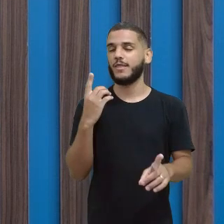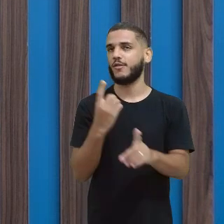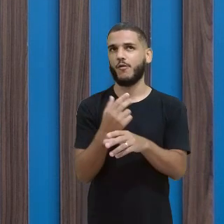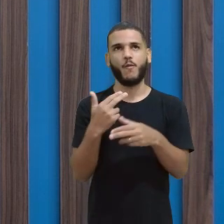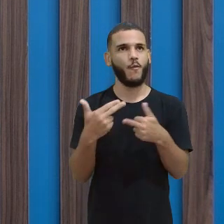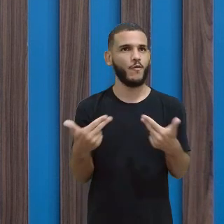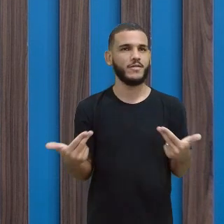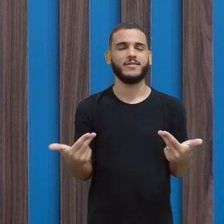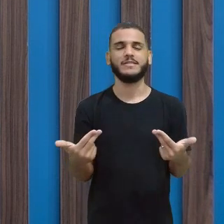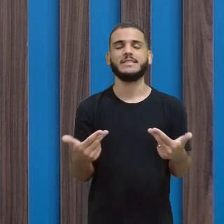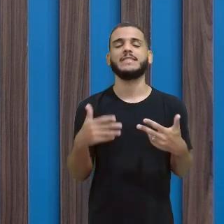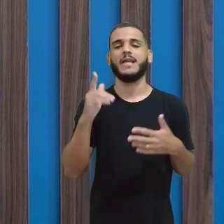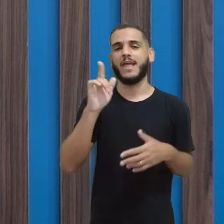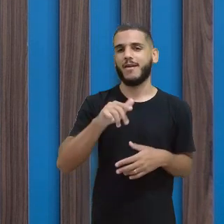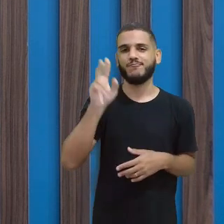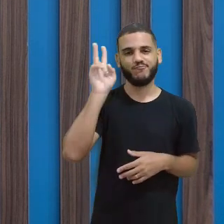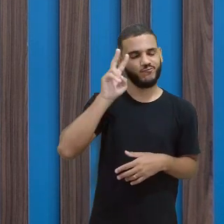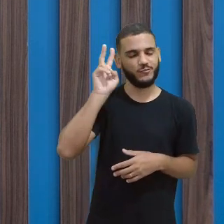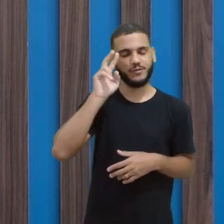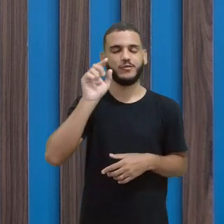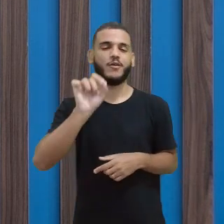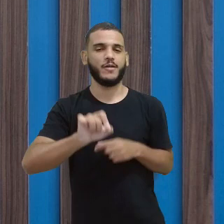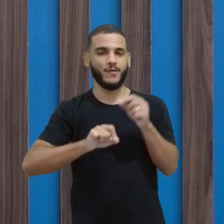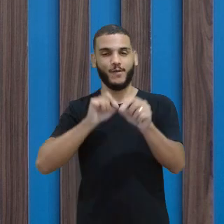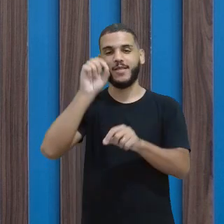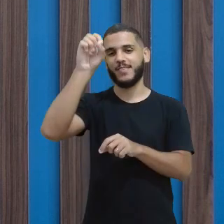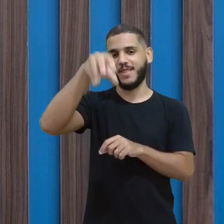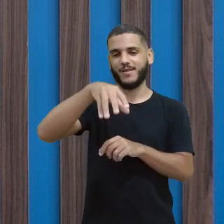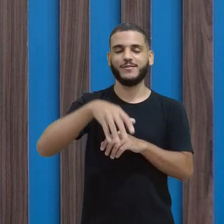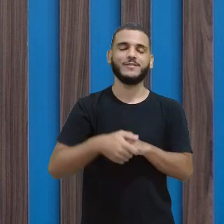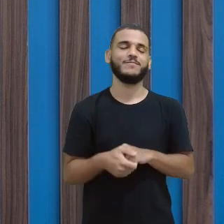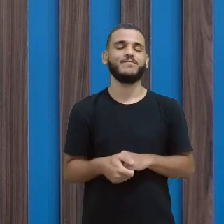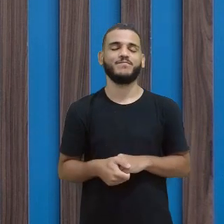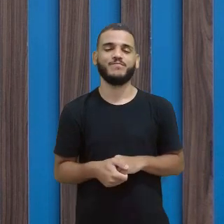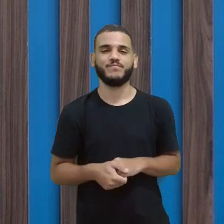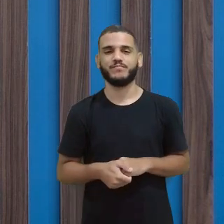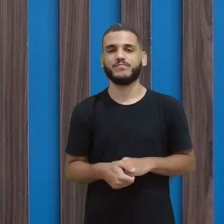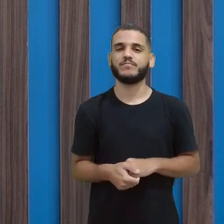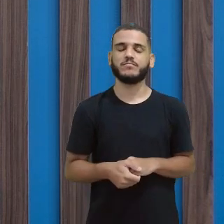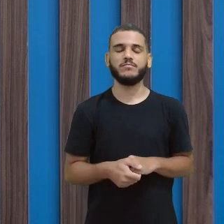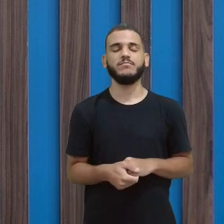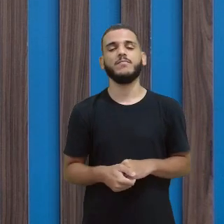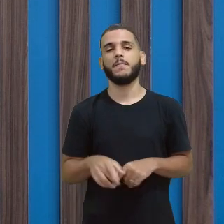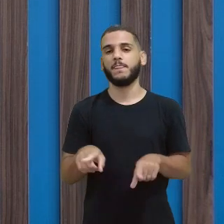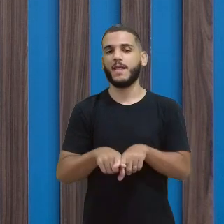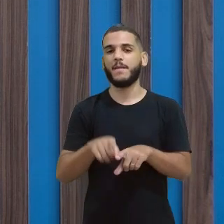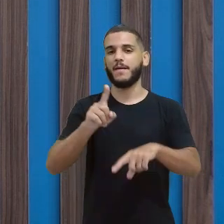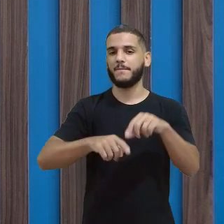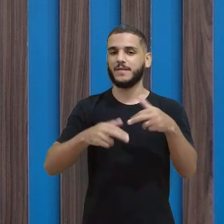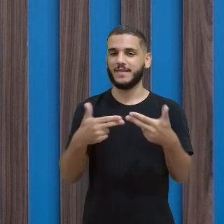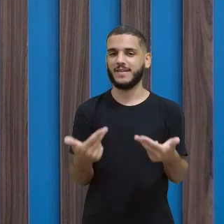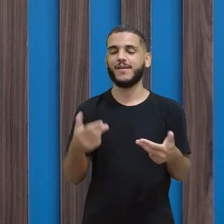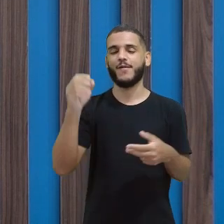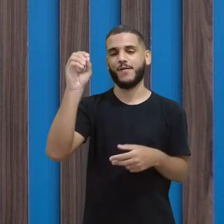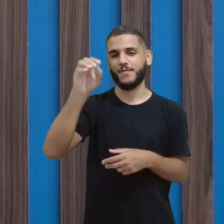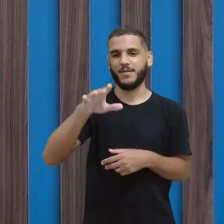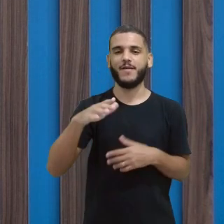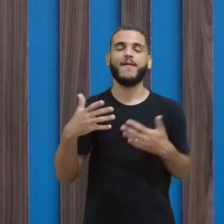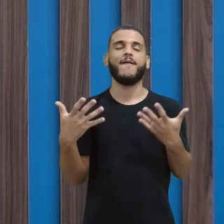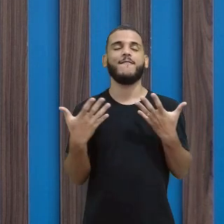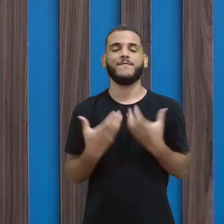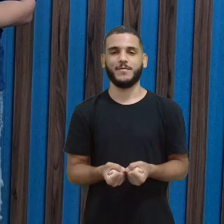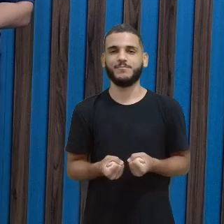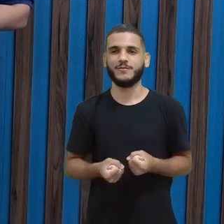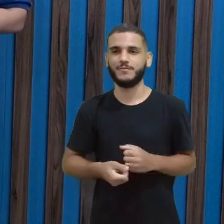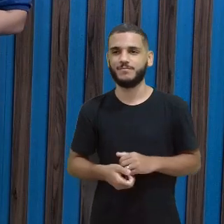sobre essa história aí da iluminação. Essa história aí dos corpos luminosos e iluminados. É isso aí. Vamos lá, Carol.